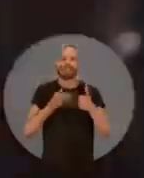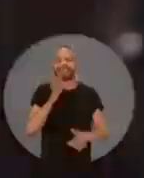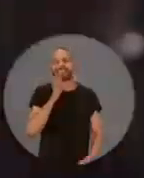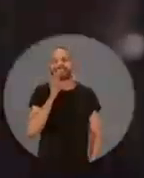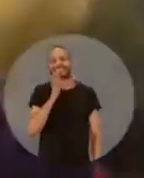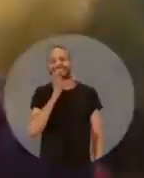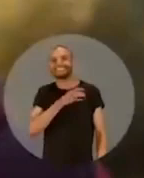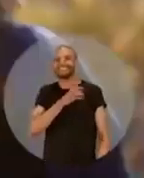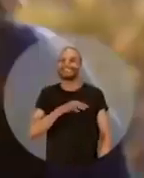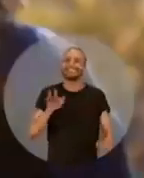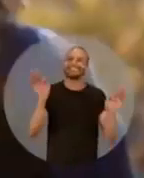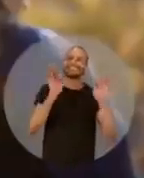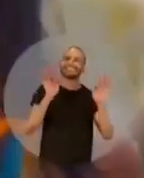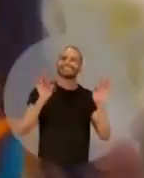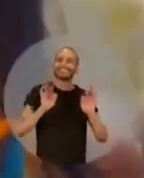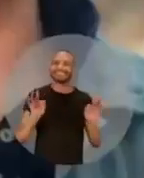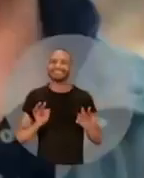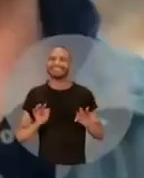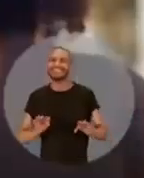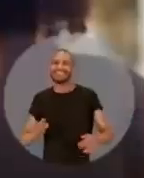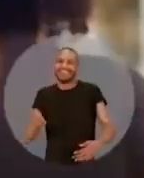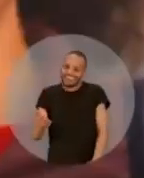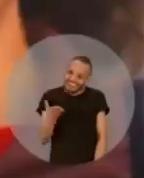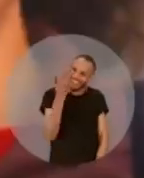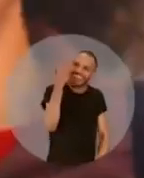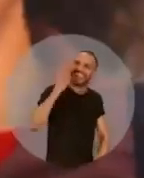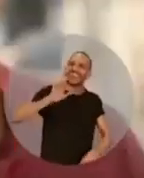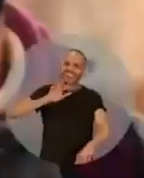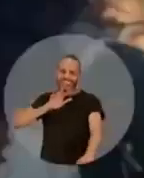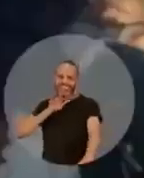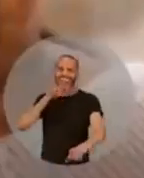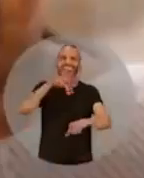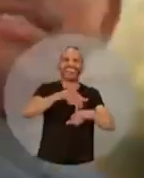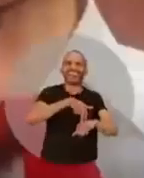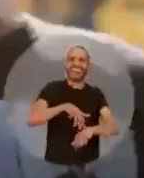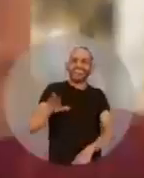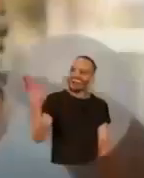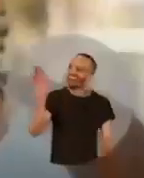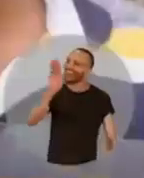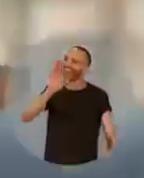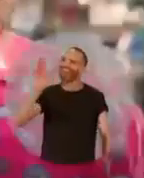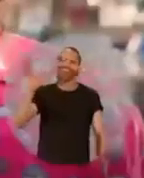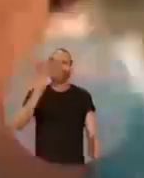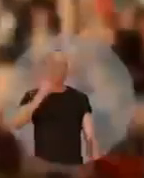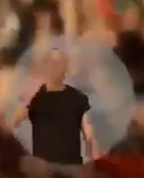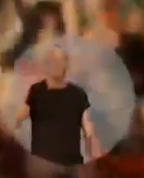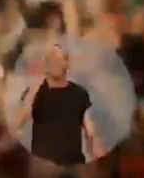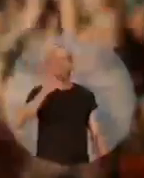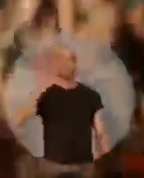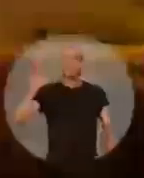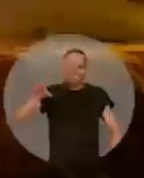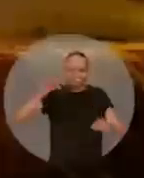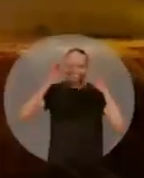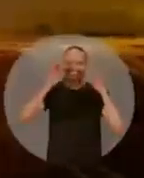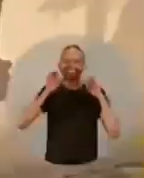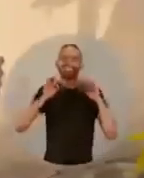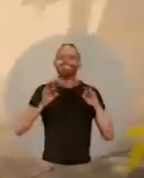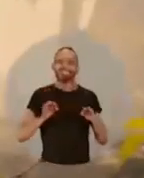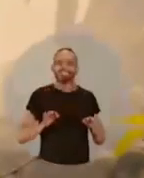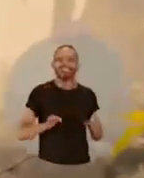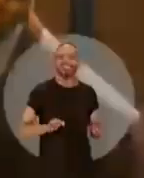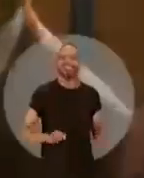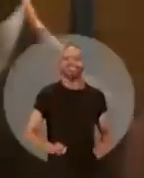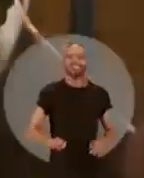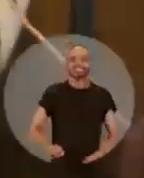Sem medo de ser feliz, quero ver chegar. Lula lá, com